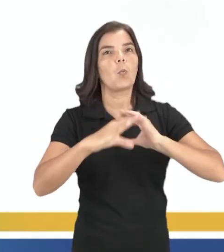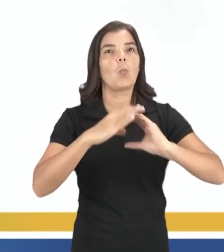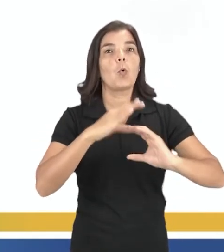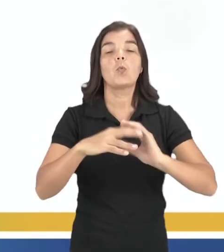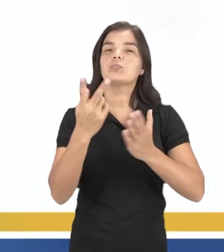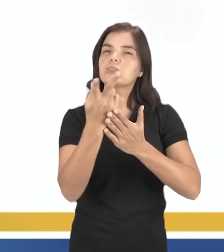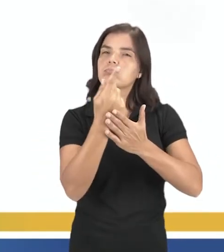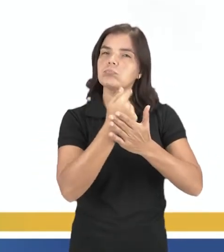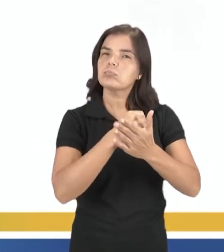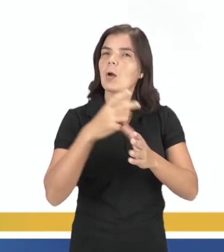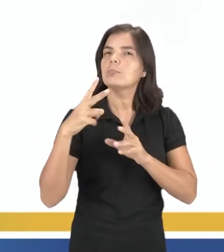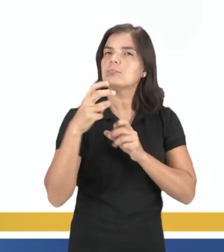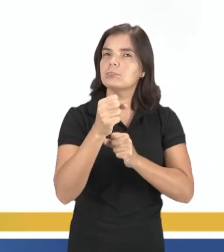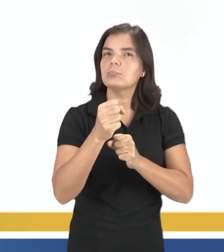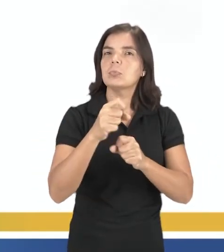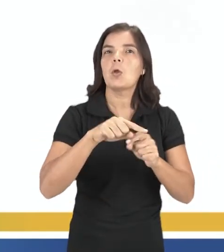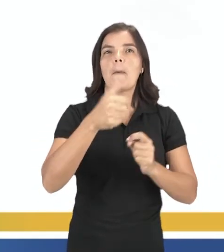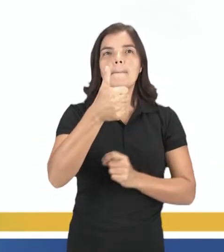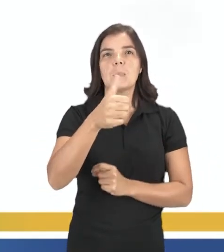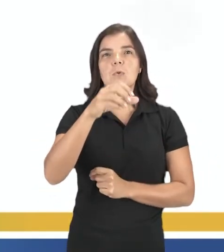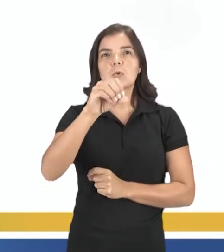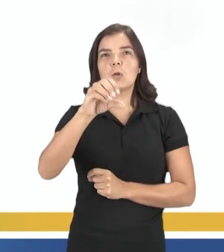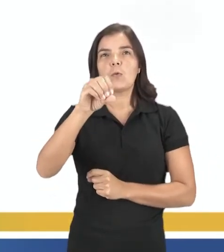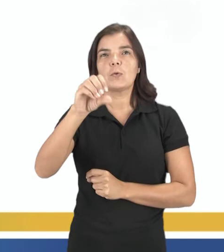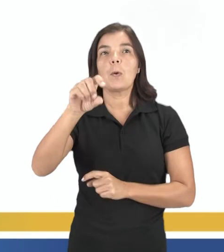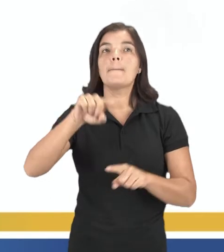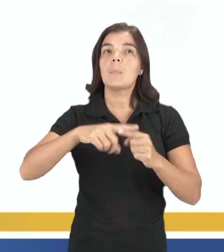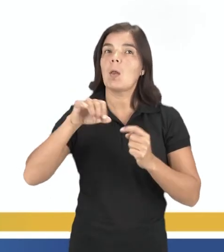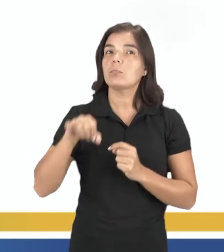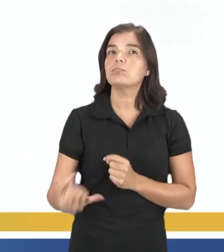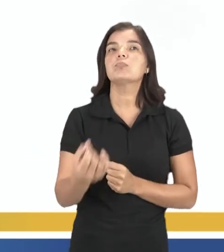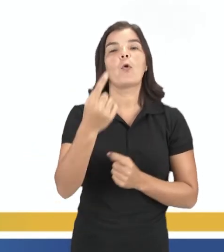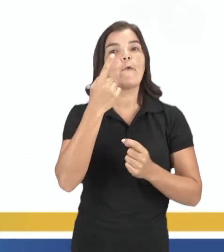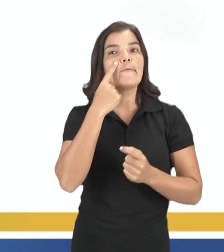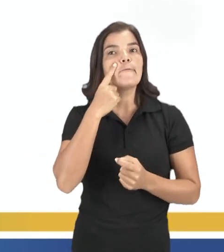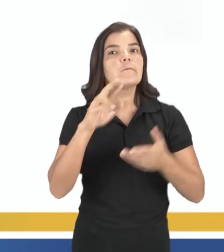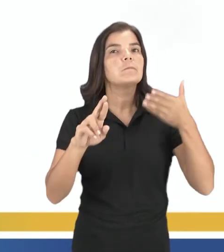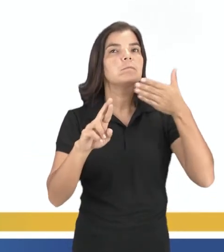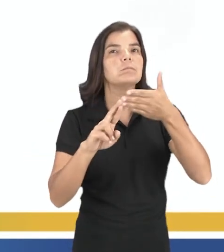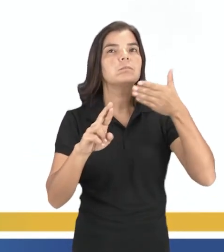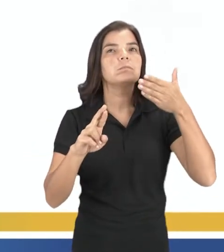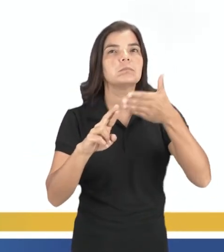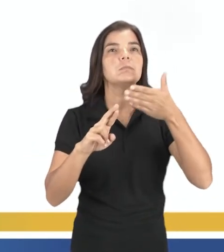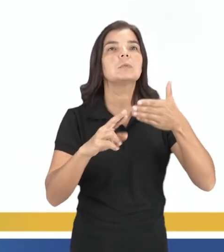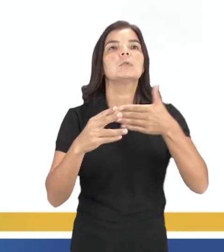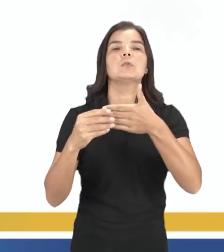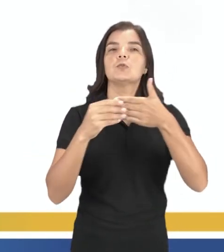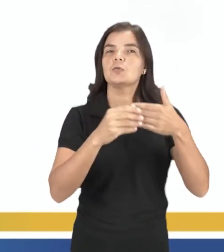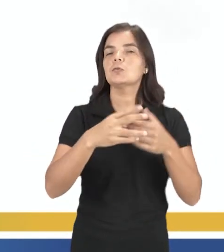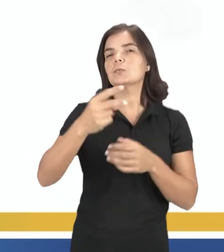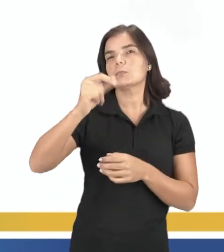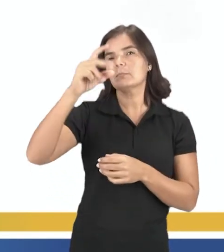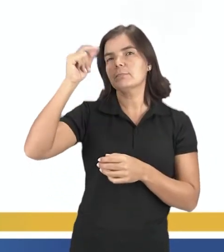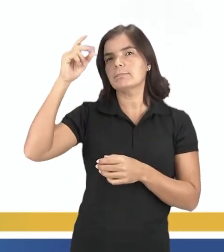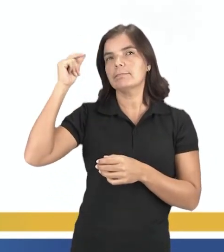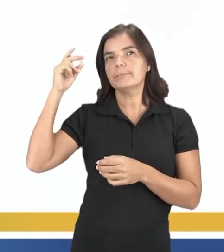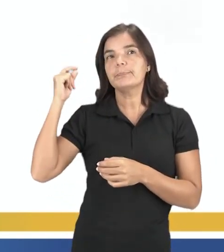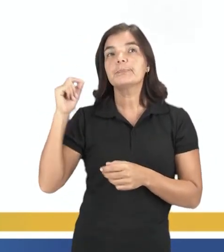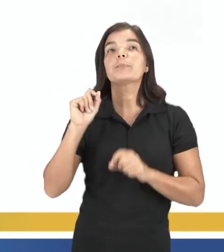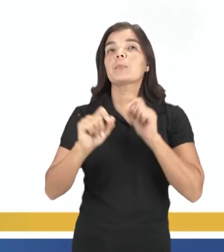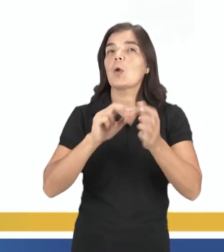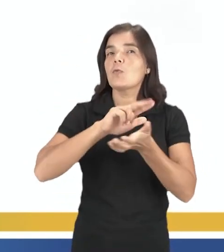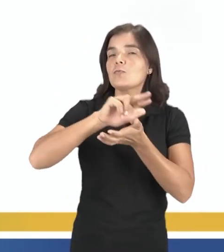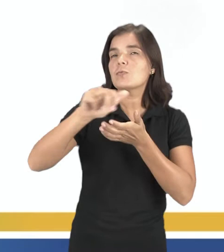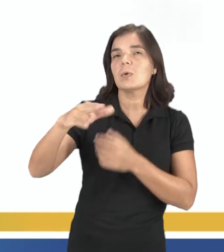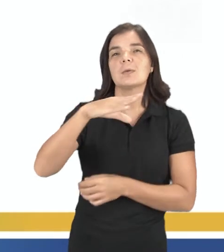da sua arte ocorreu em 1999, pela oportunidade de ver de perto as referências que trazia há tempos